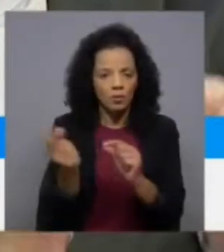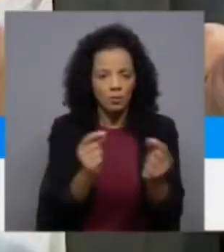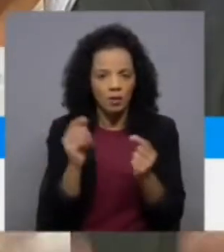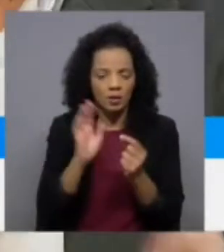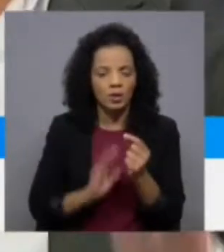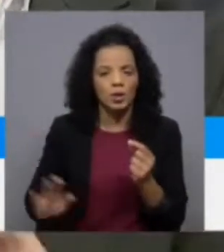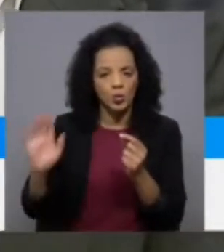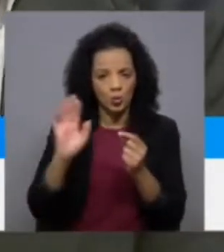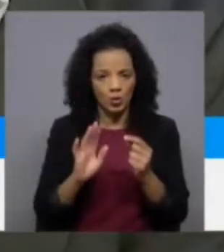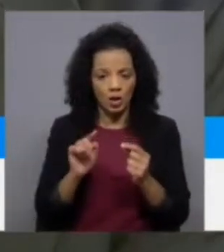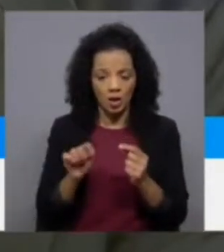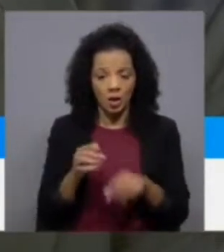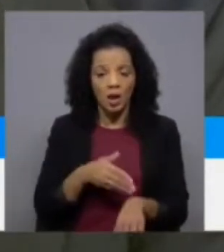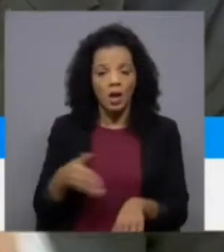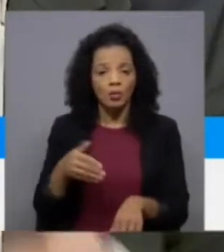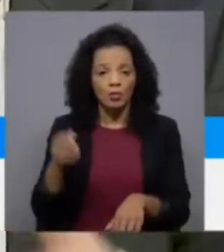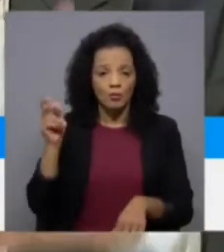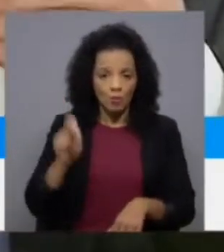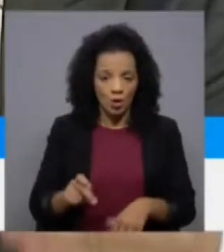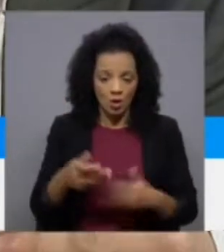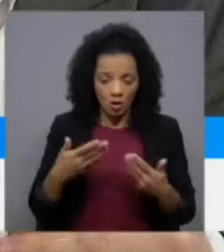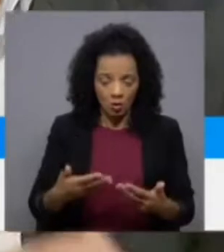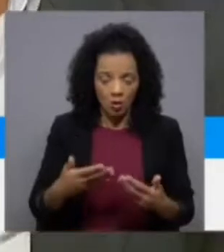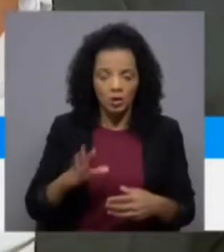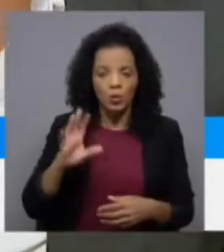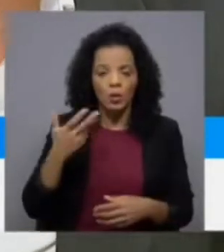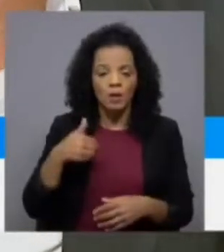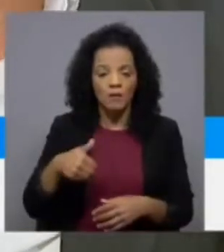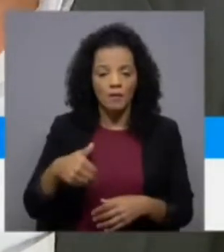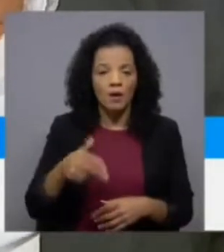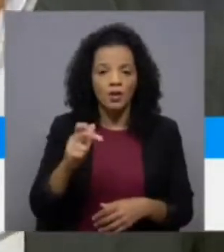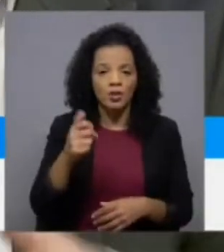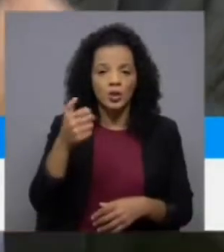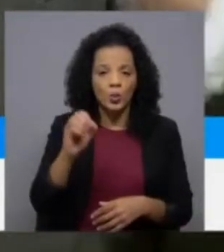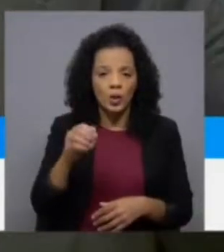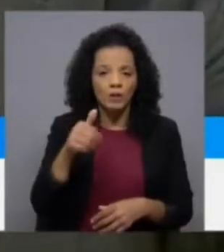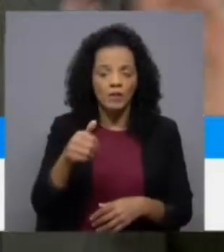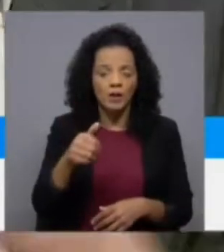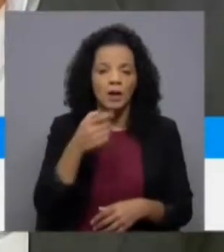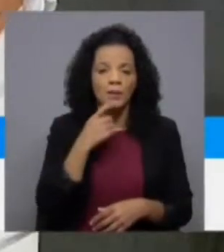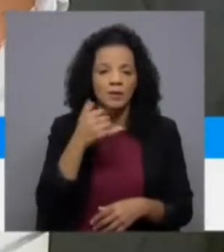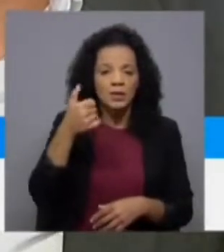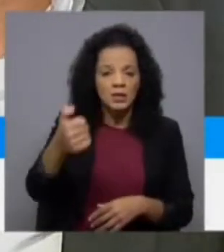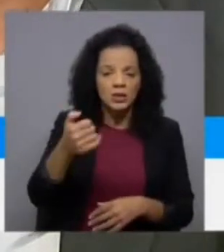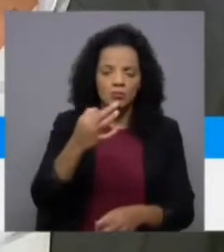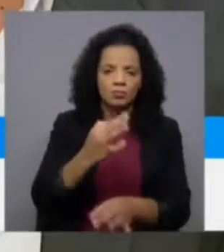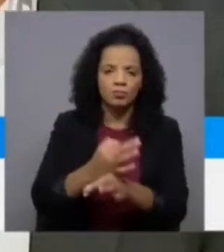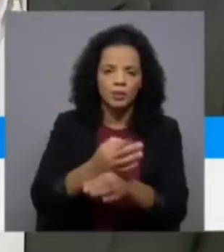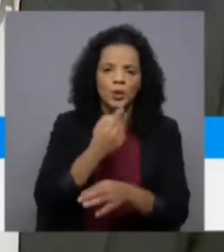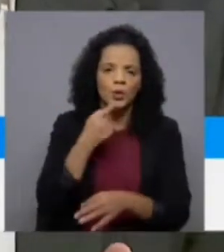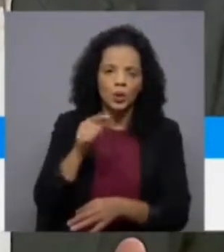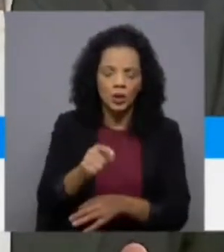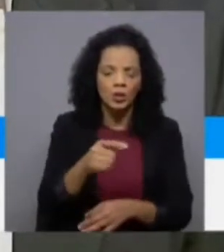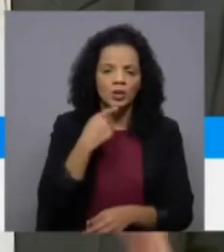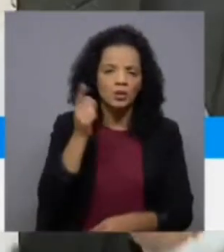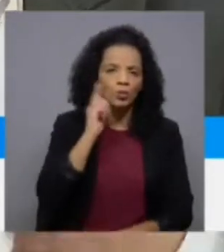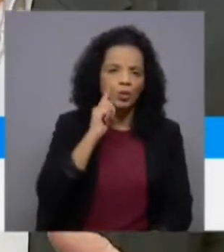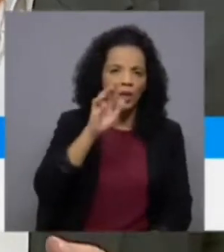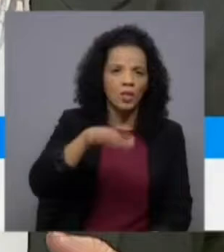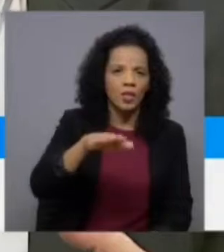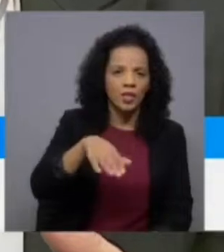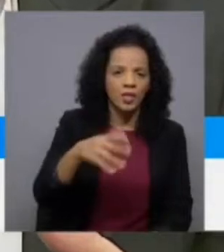que é este o momento para o fazer agora quando nos aproximamos dos 50 anos do 25 de abril comemoração que Rui Rio desvalorizou